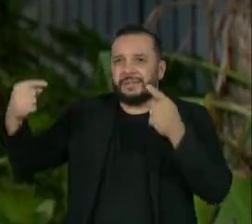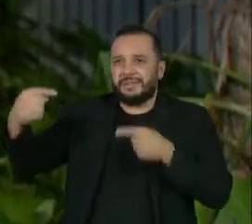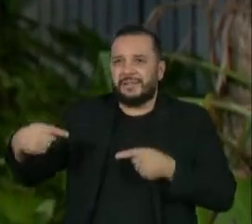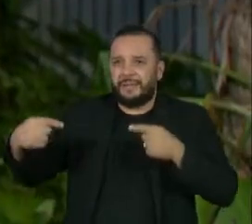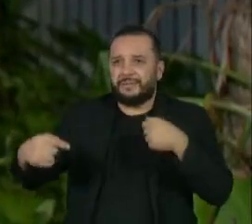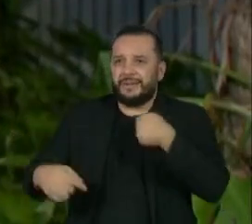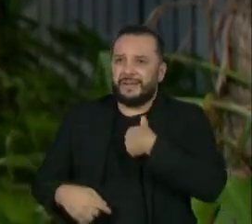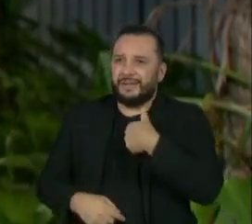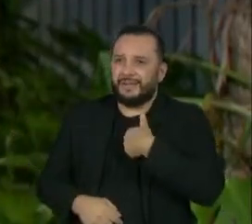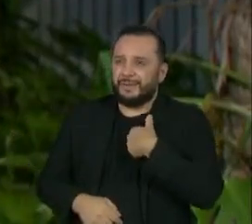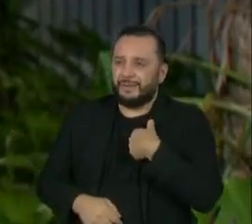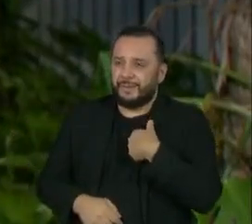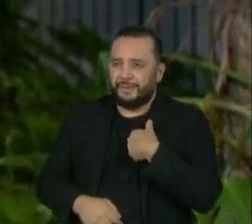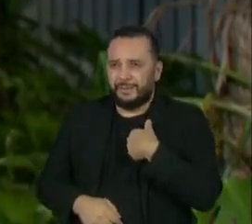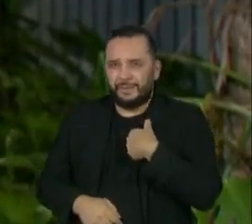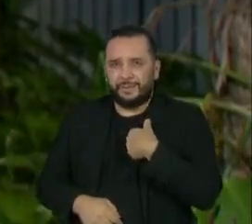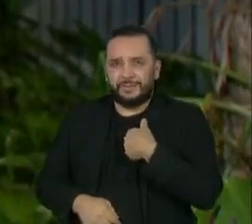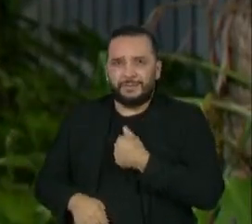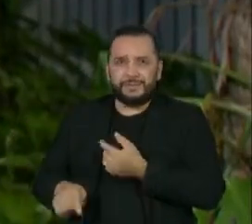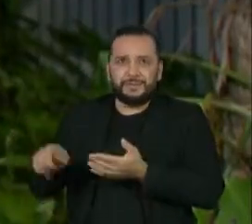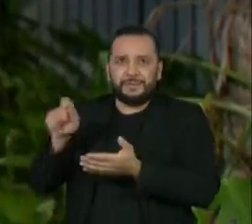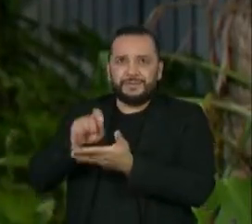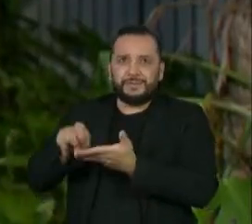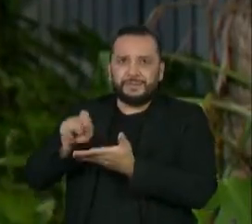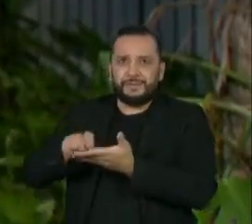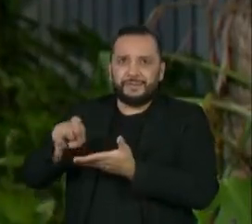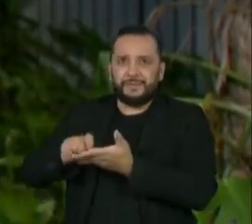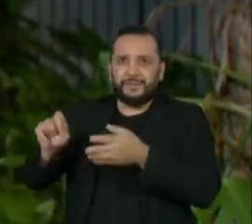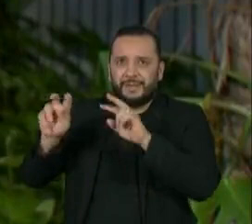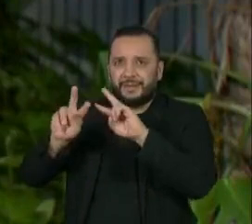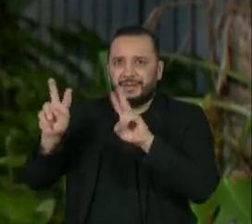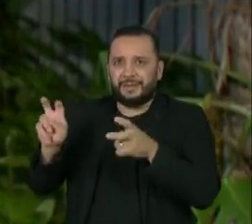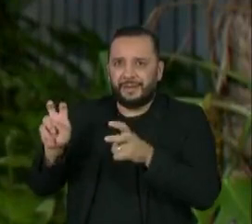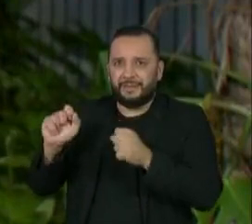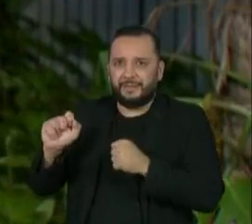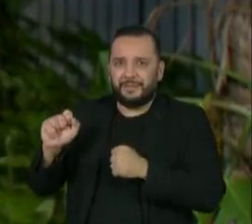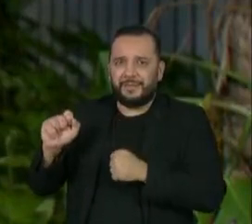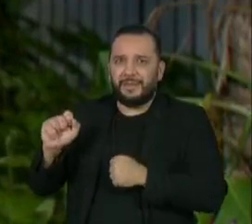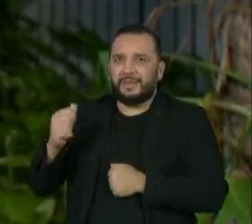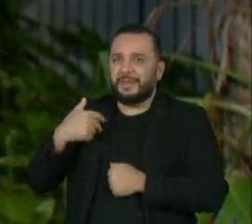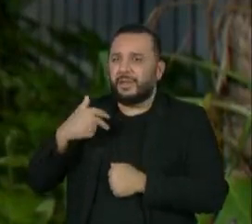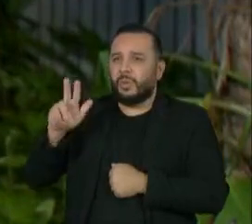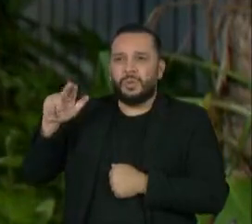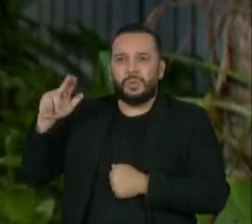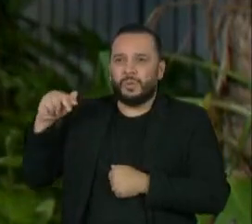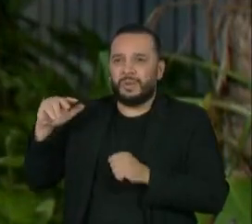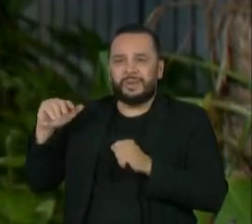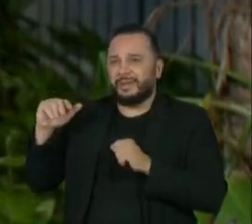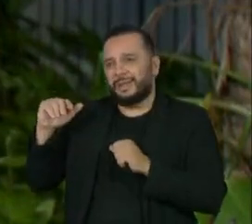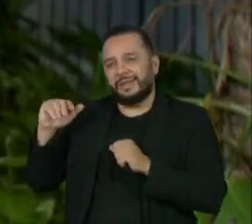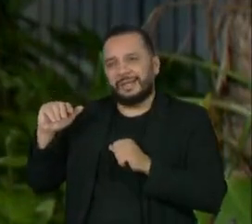a coisas, a temas com os quais eu nunca mexi.